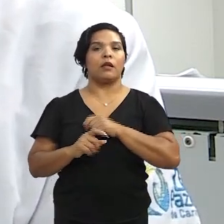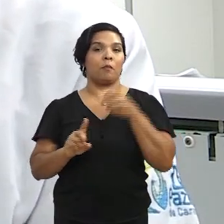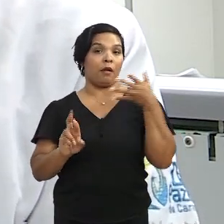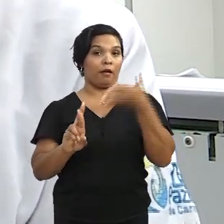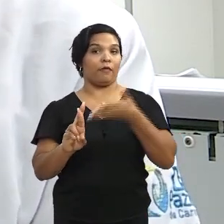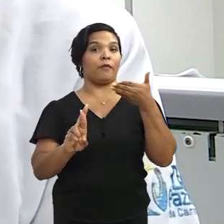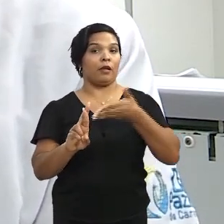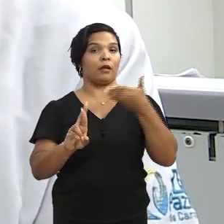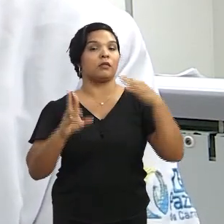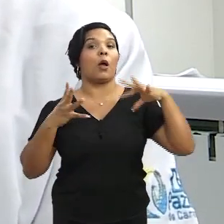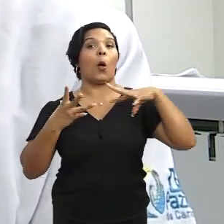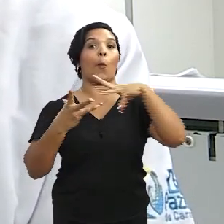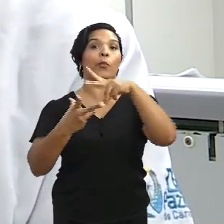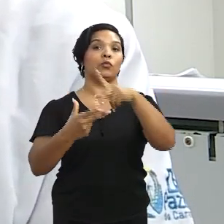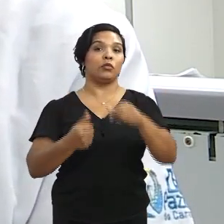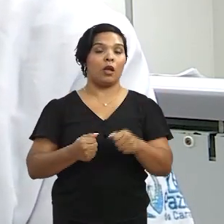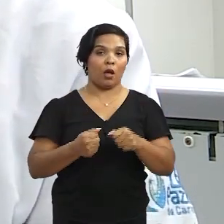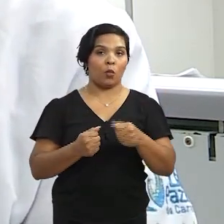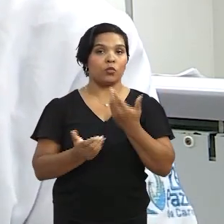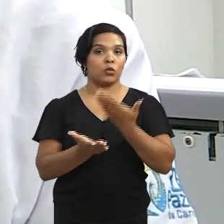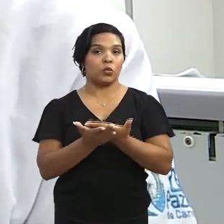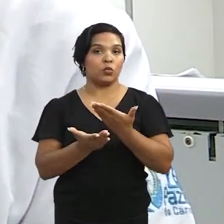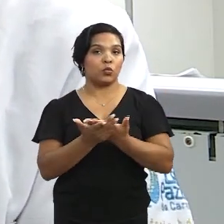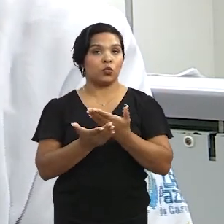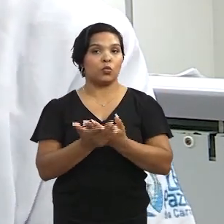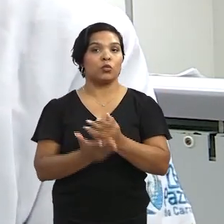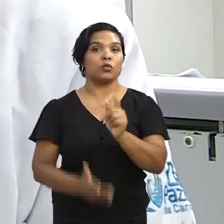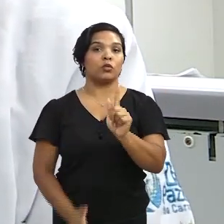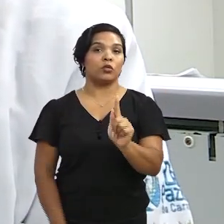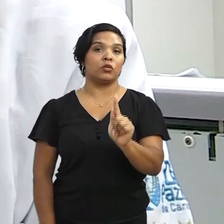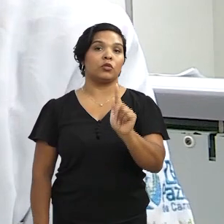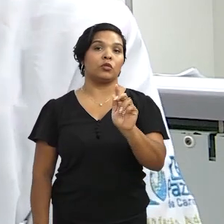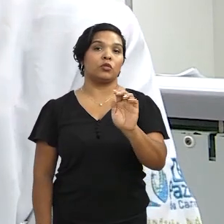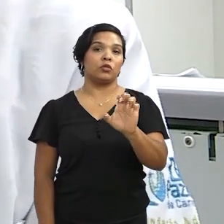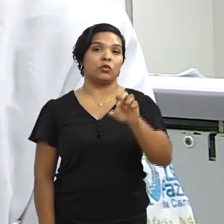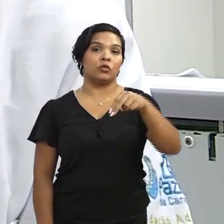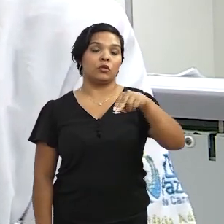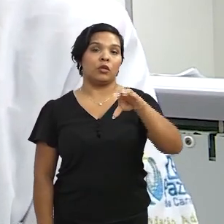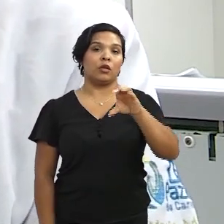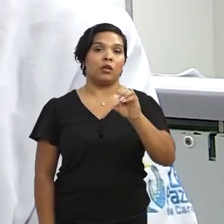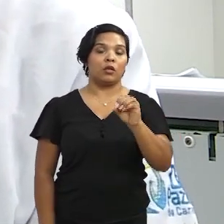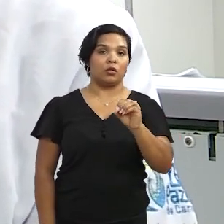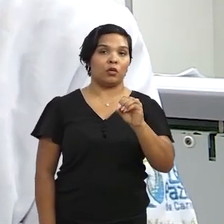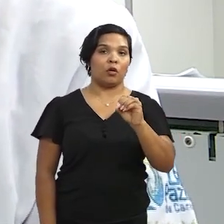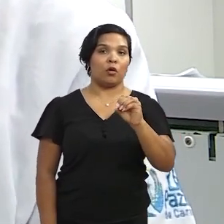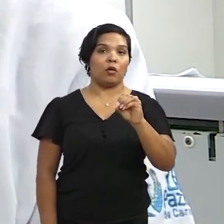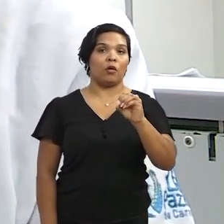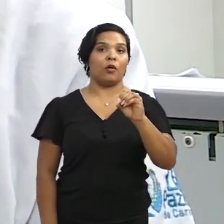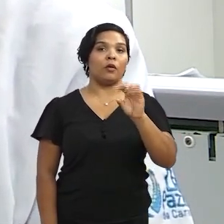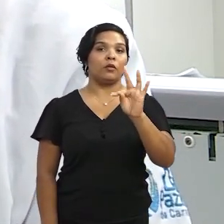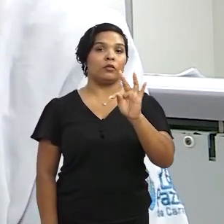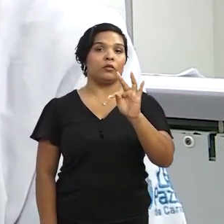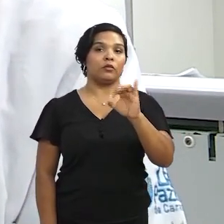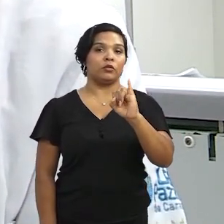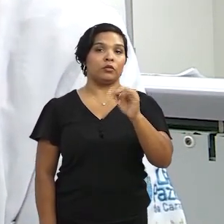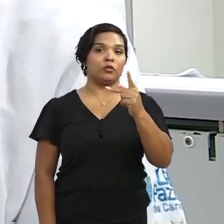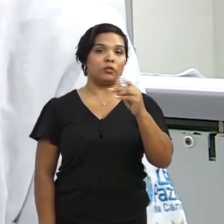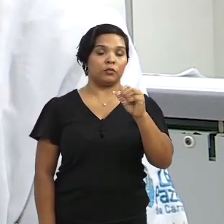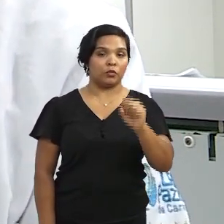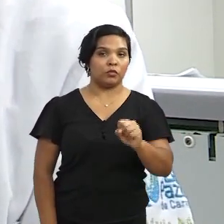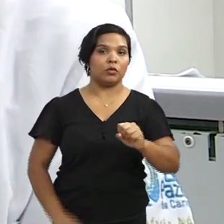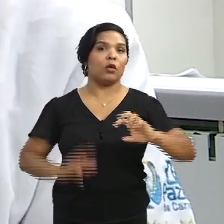que é uma referência mundial em estudo genômico, recrutou mais de 200 pesquisadores no mundo,